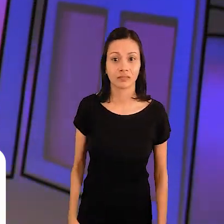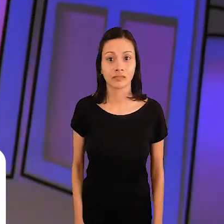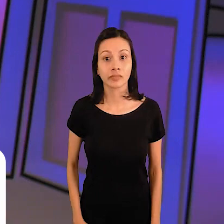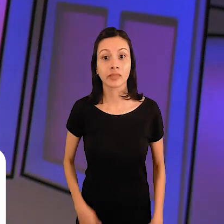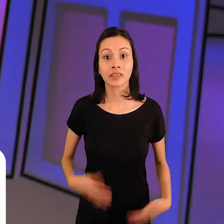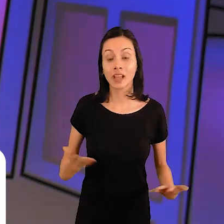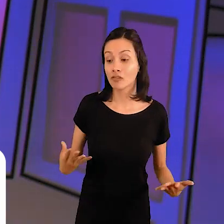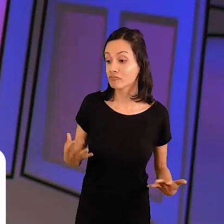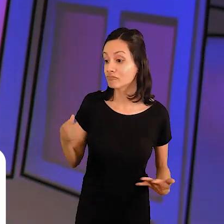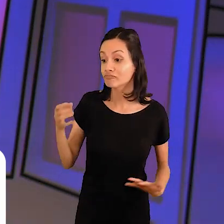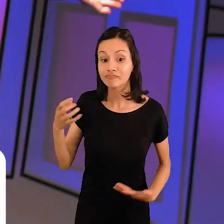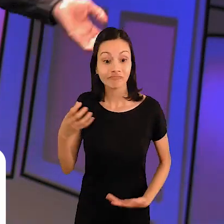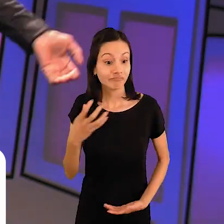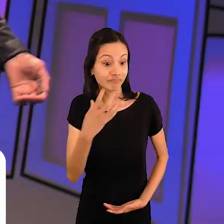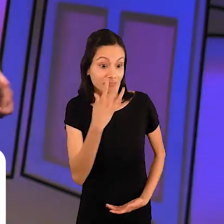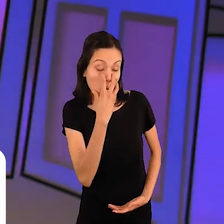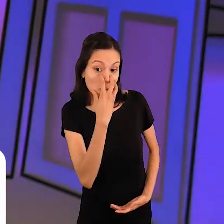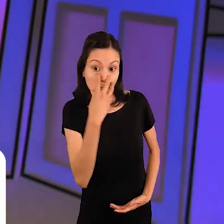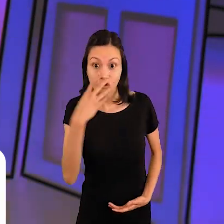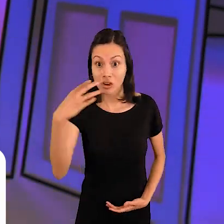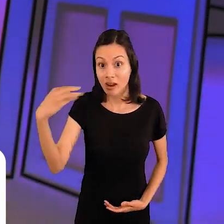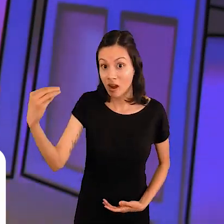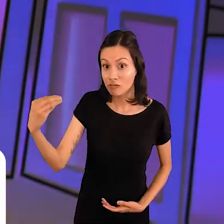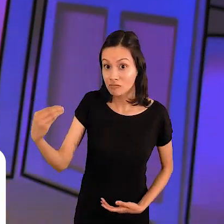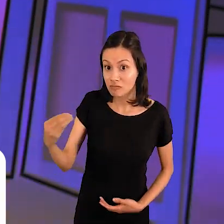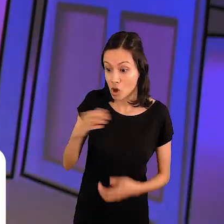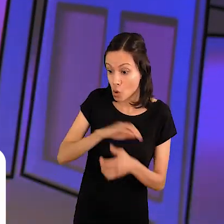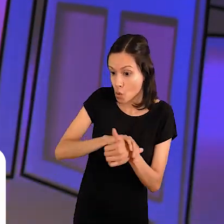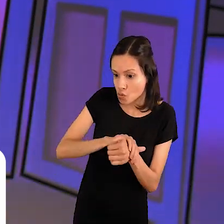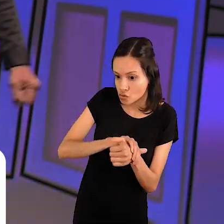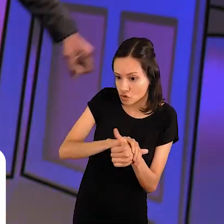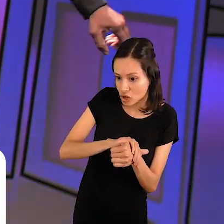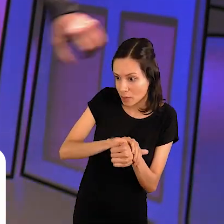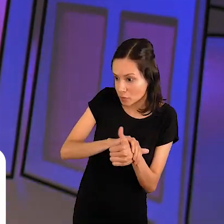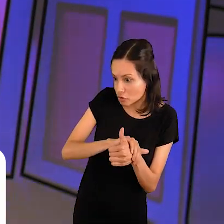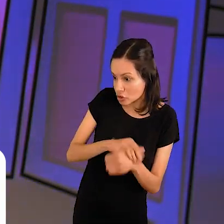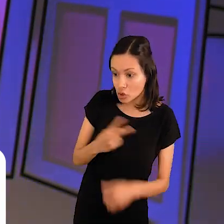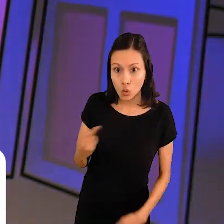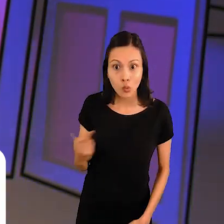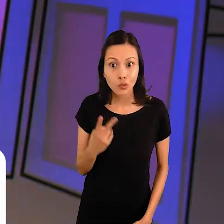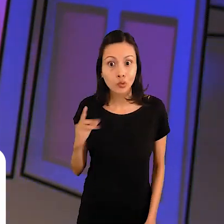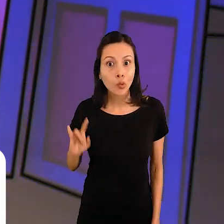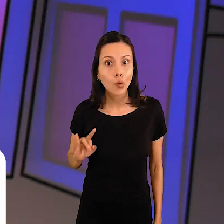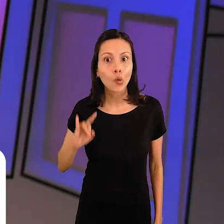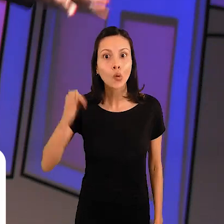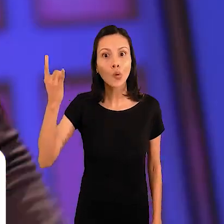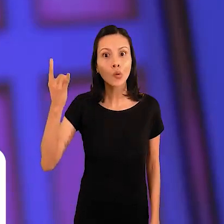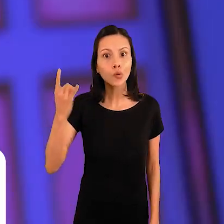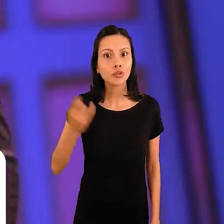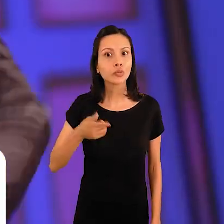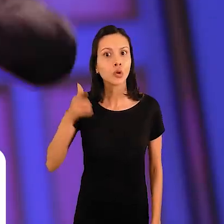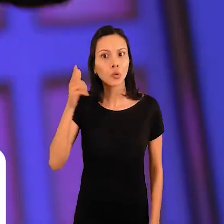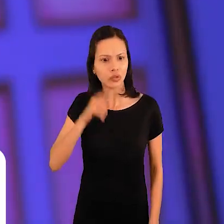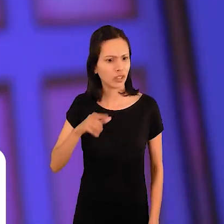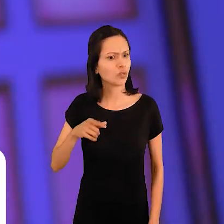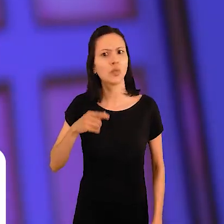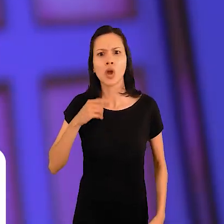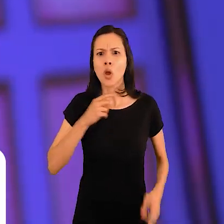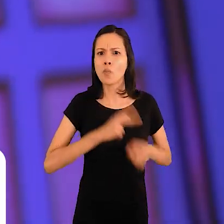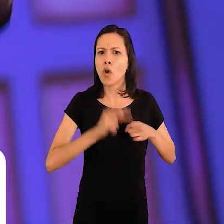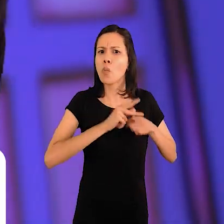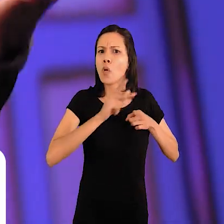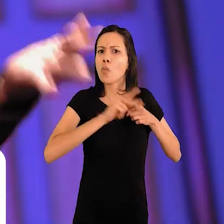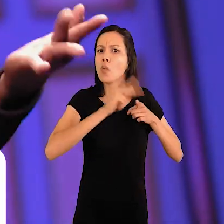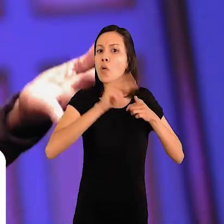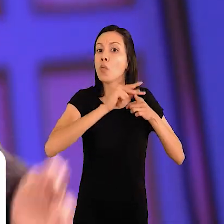e o Jabuti. Os dois únicos valentes que conseguiram passar por todos os desafios. Ai, o rei já estava sem